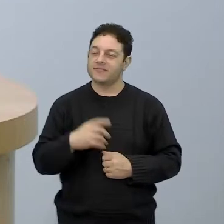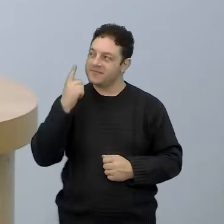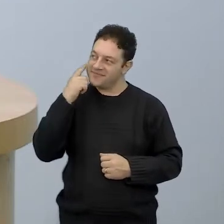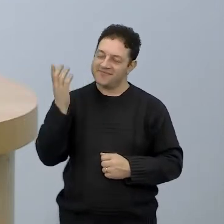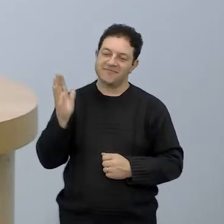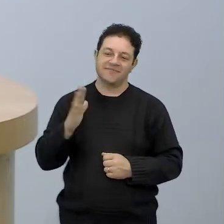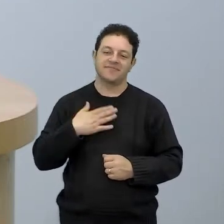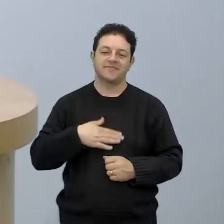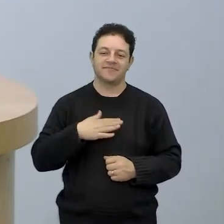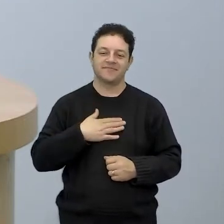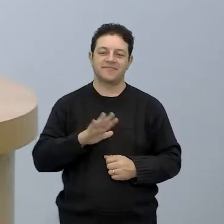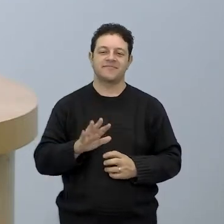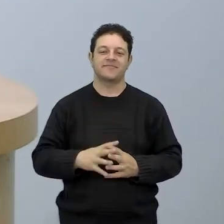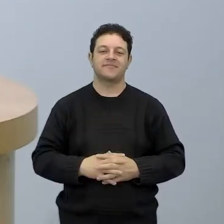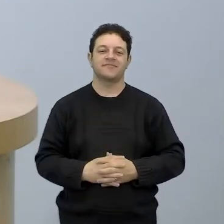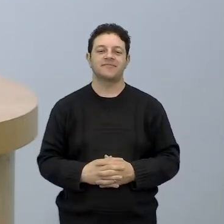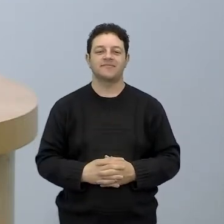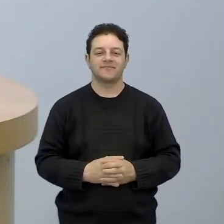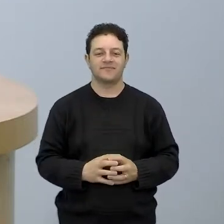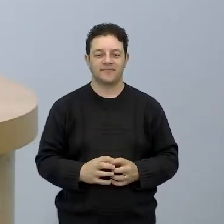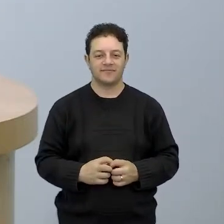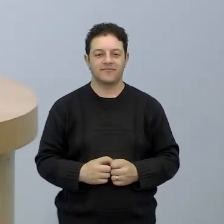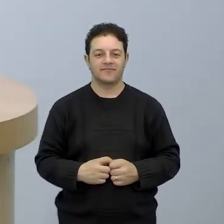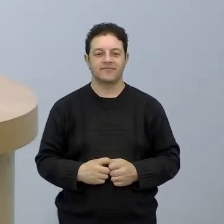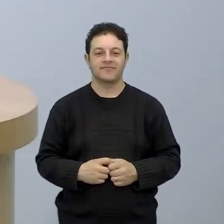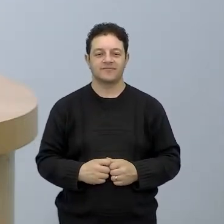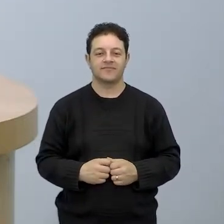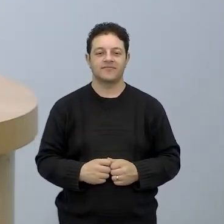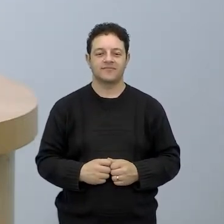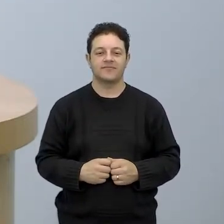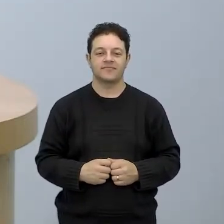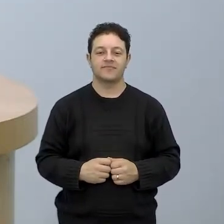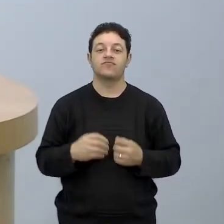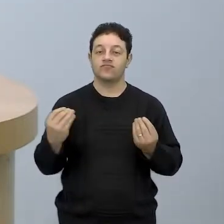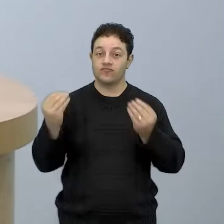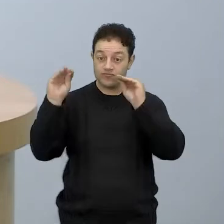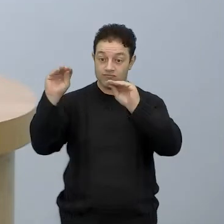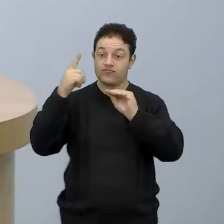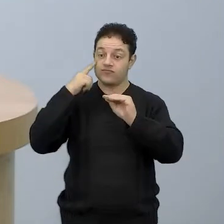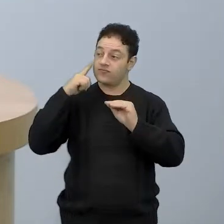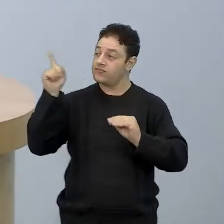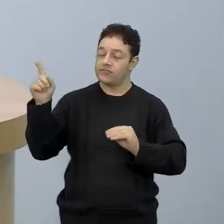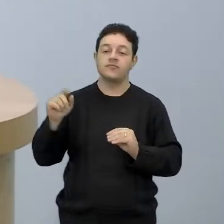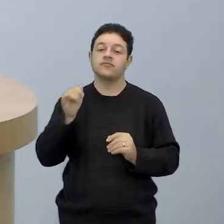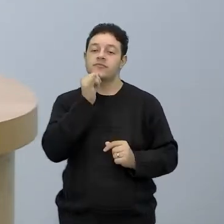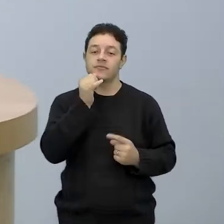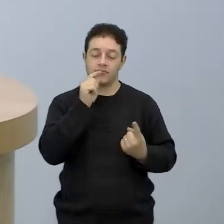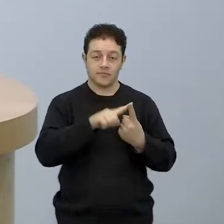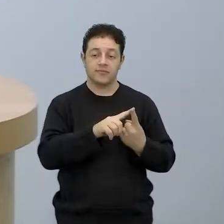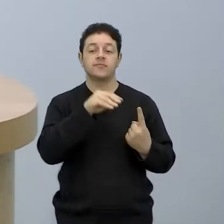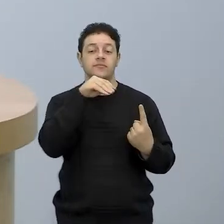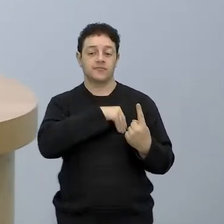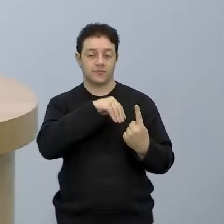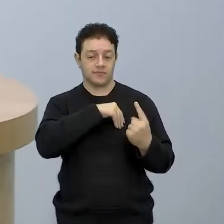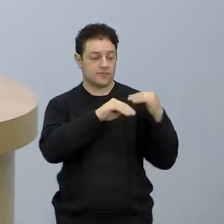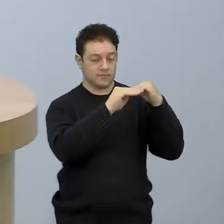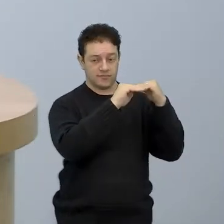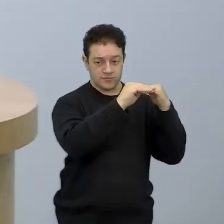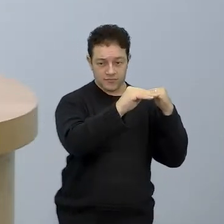tela, tela em branco. Eu vou colocar aí pra vocês então, a diferença de renda fixa